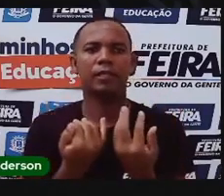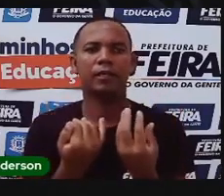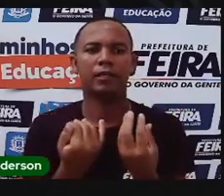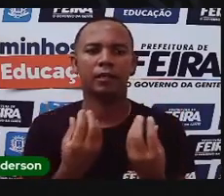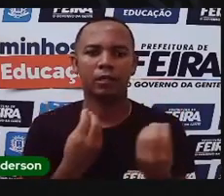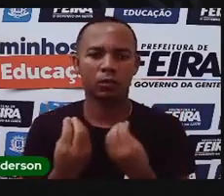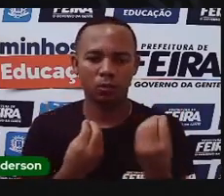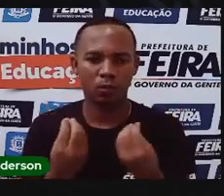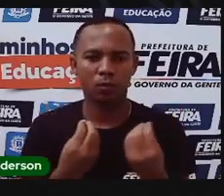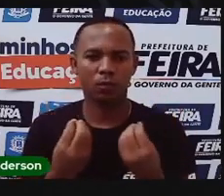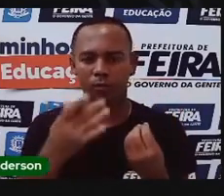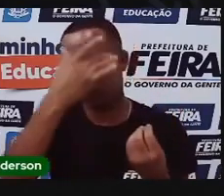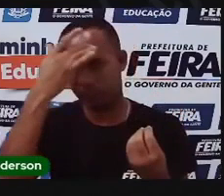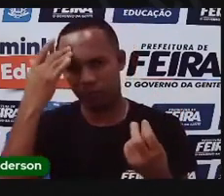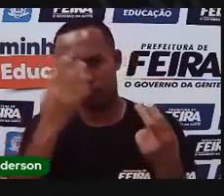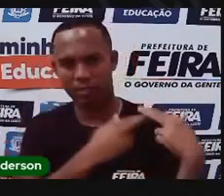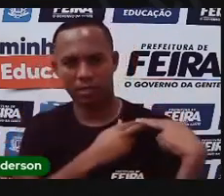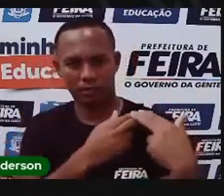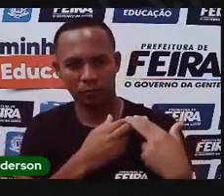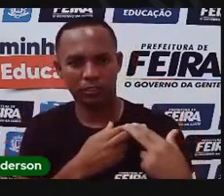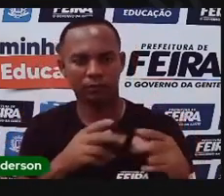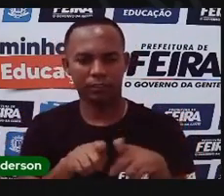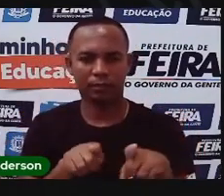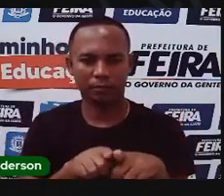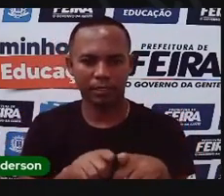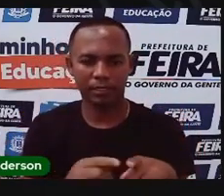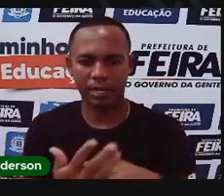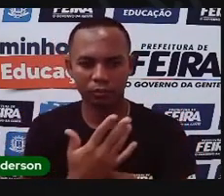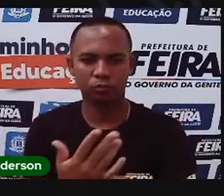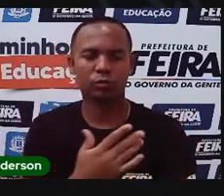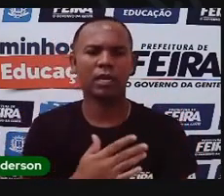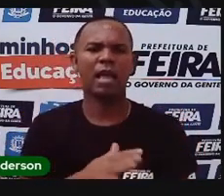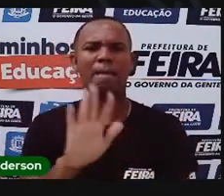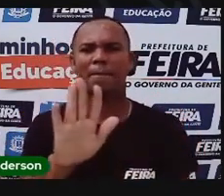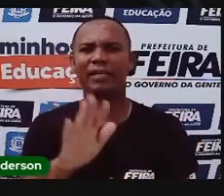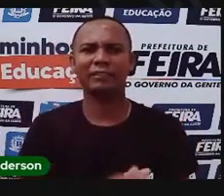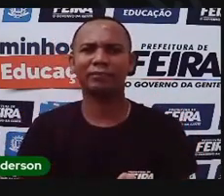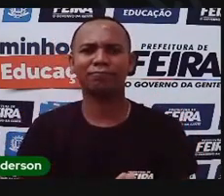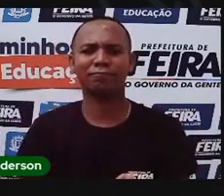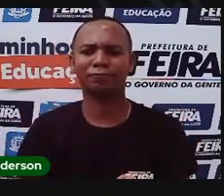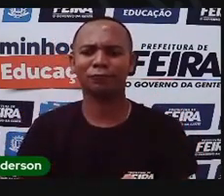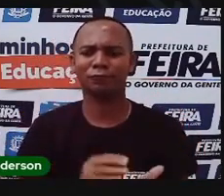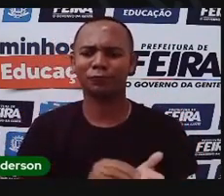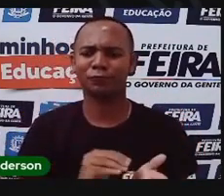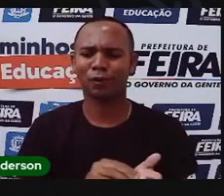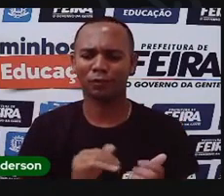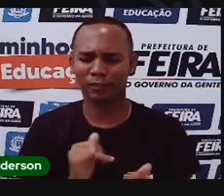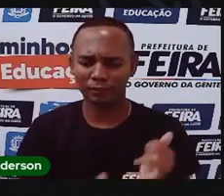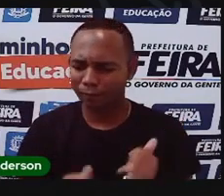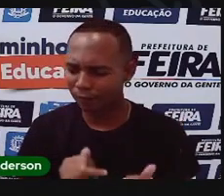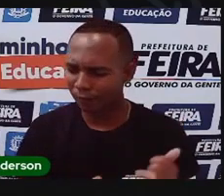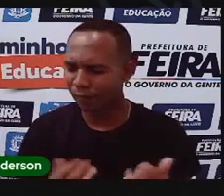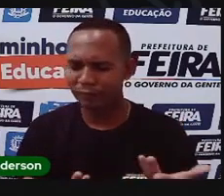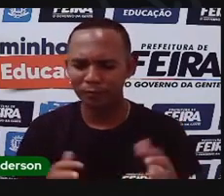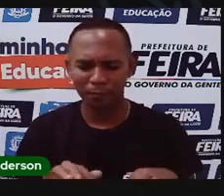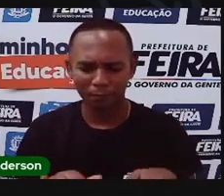adulto responsável por você, mas pró eu não tenho internet. E agora? Você pode socializar de uma outra maneira,